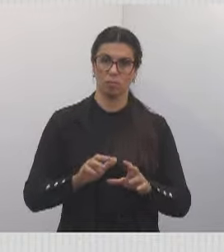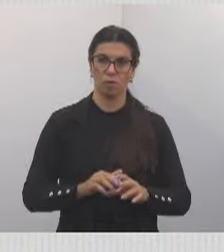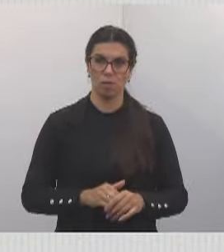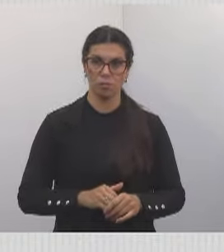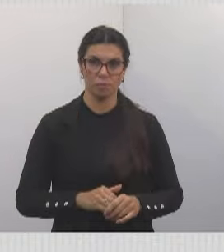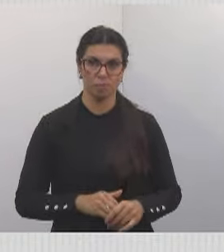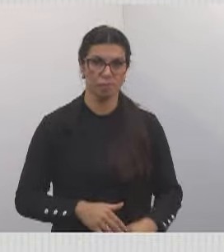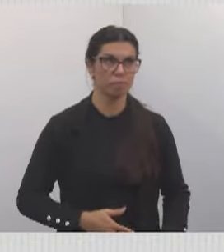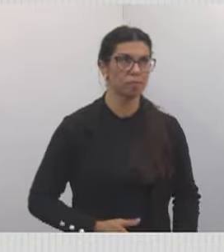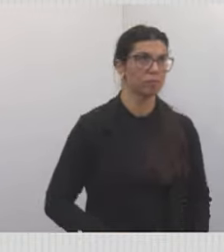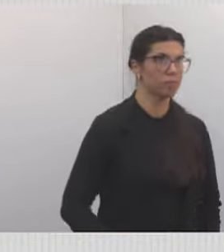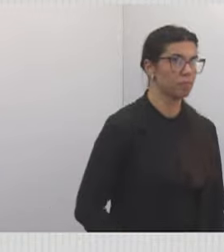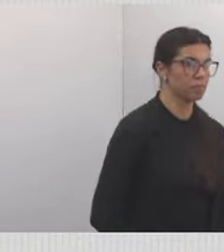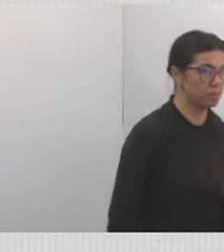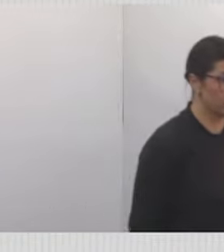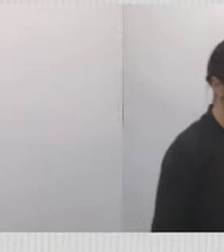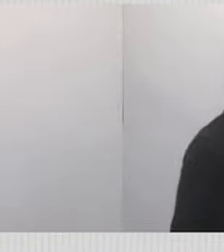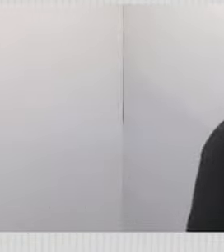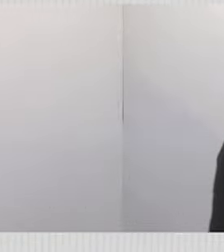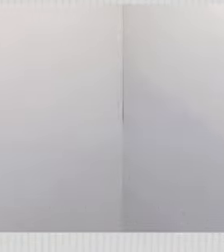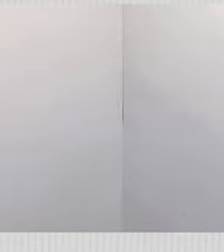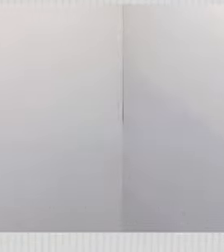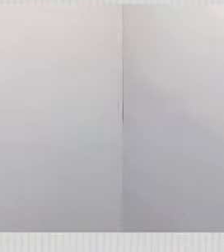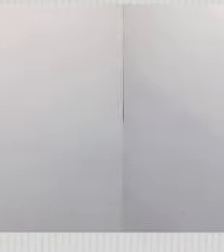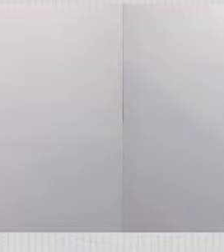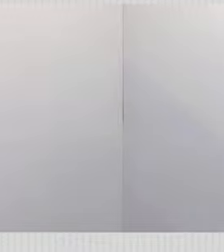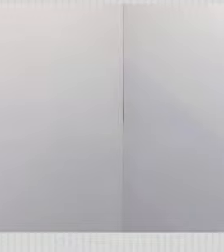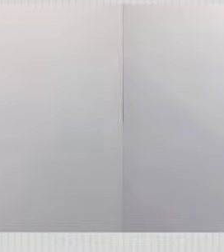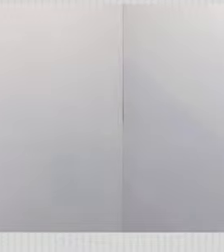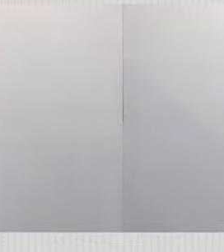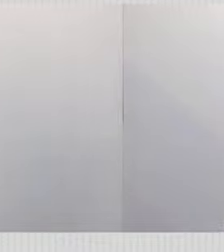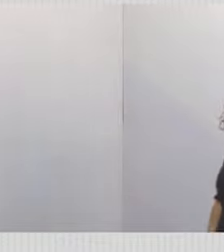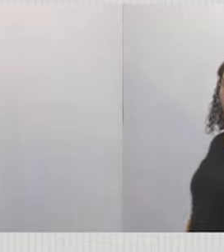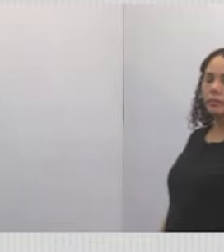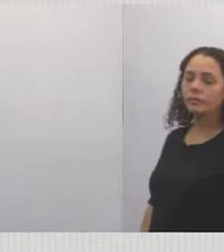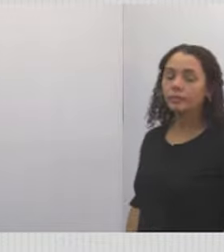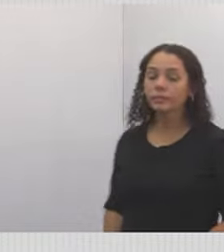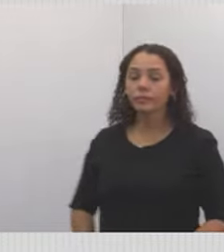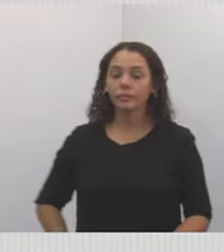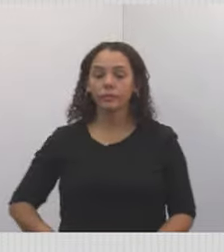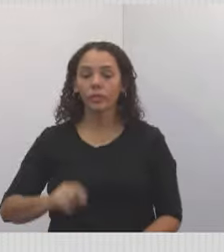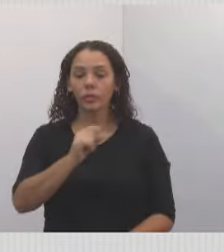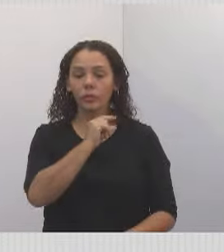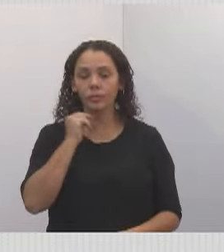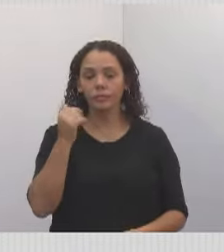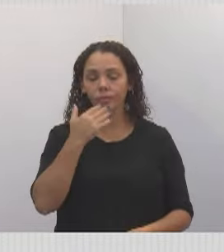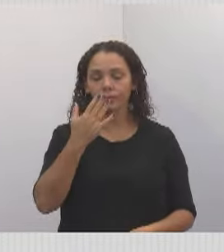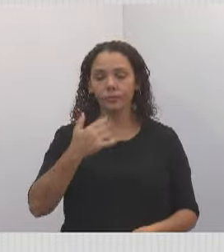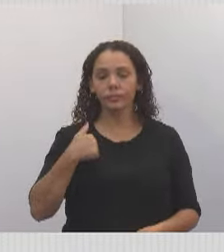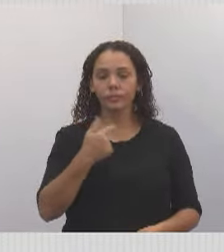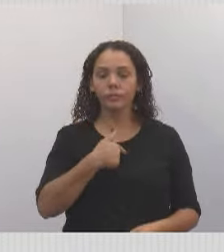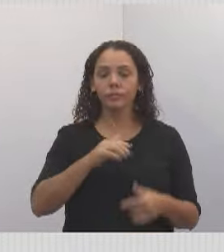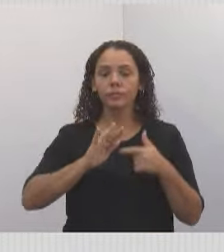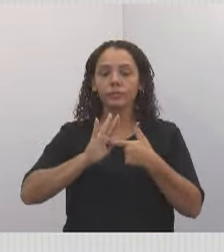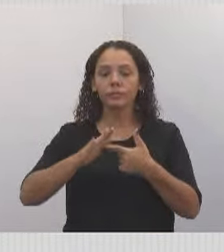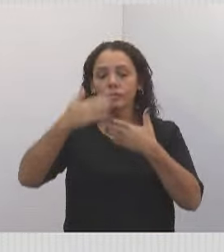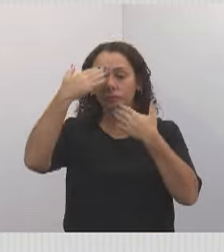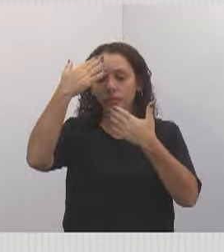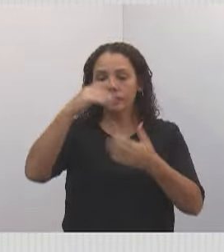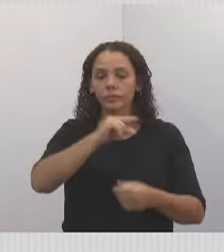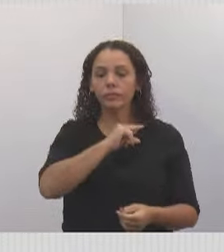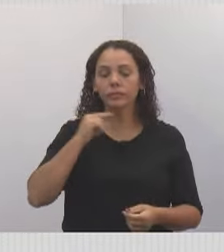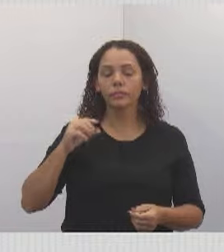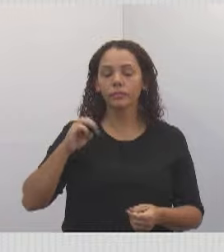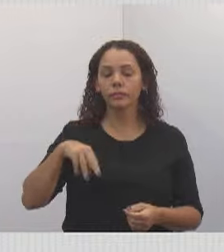o trabalho que nós fizemos para as pessoas que eles já seguem, mas o padre fez questão que nós fôssemos lá. Então, muito obrigada, padre Messias,